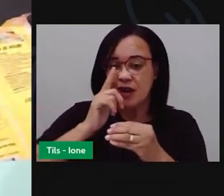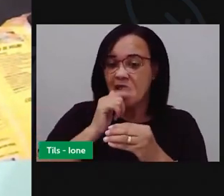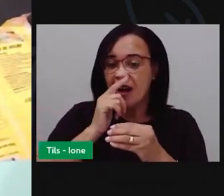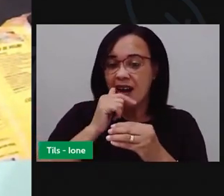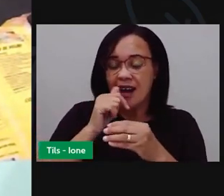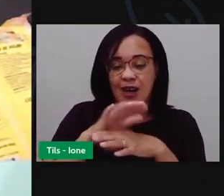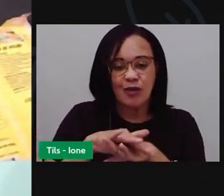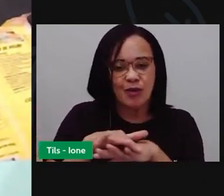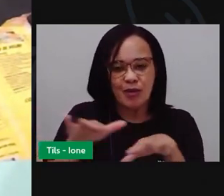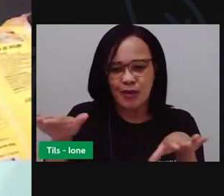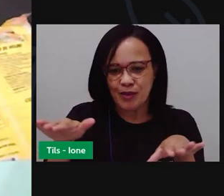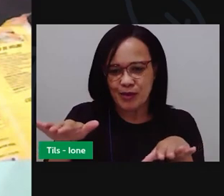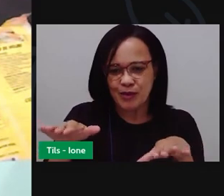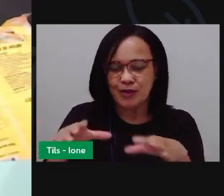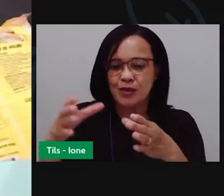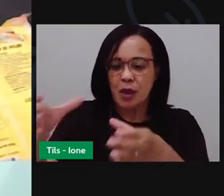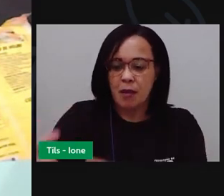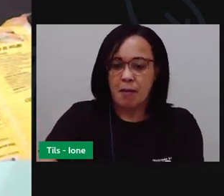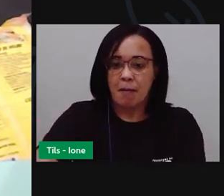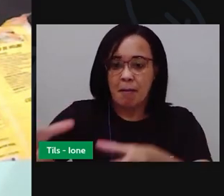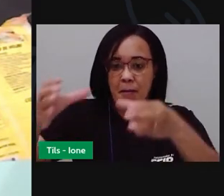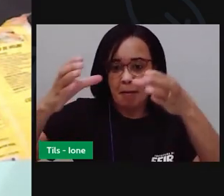ó, a cuscuzeira,